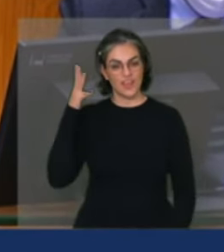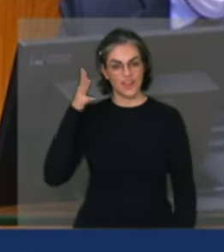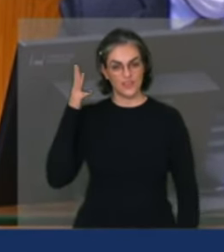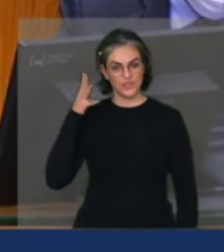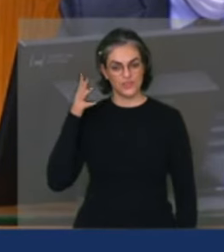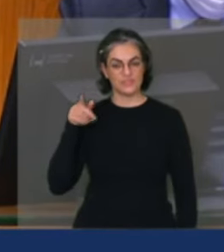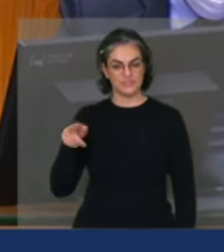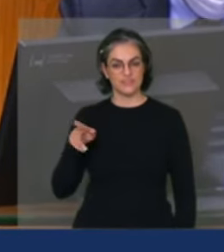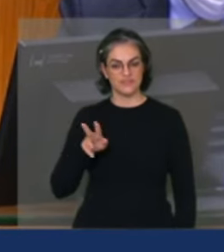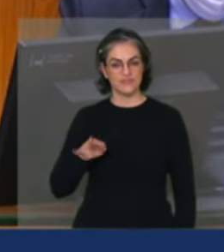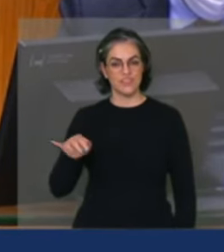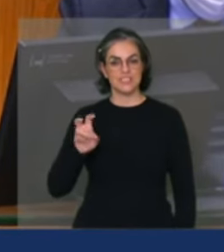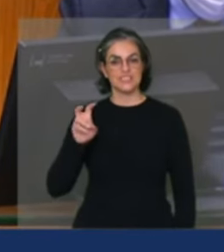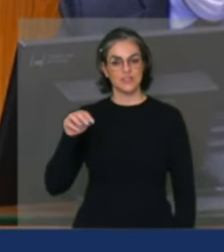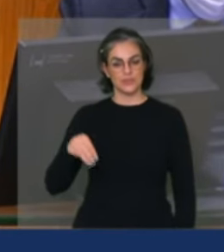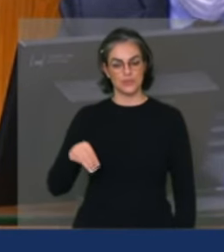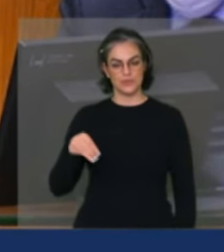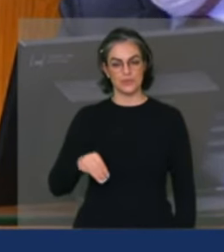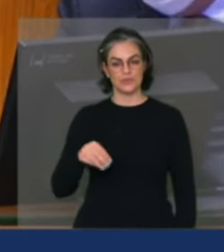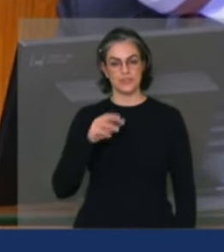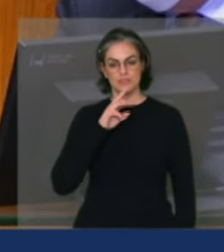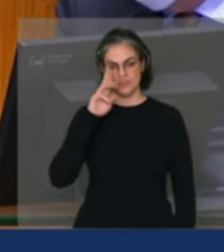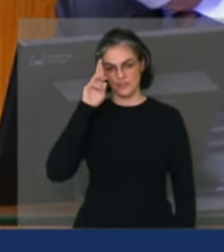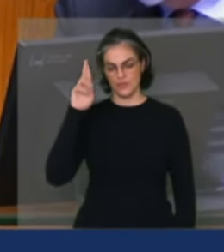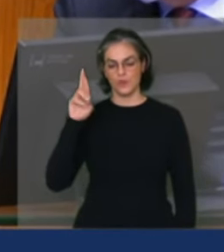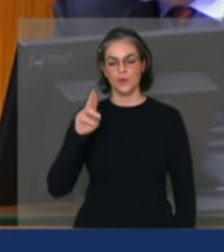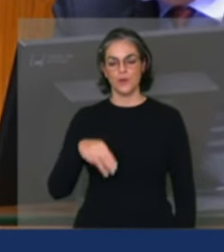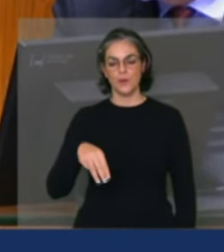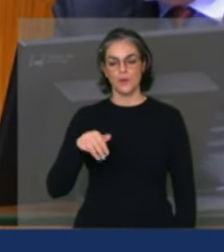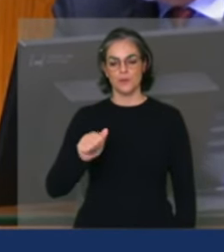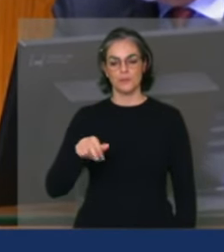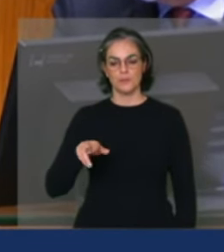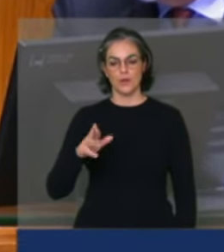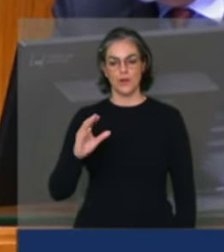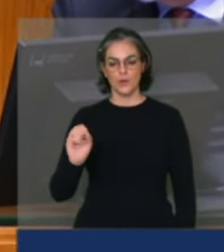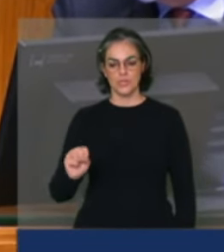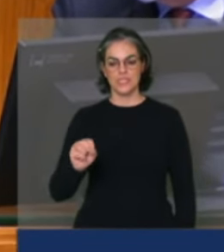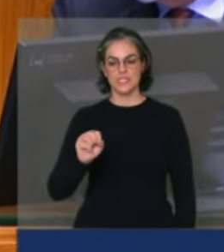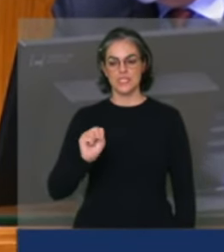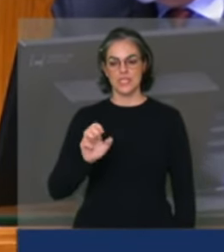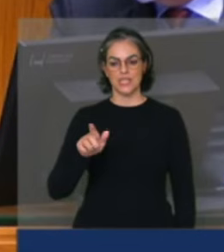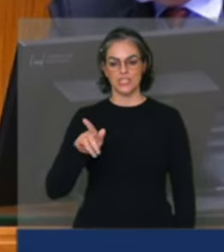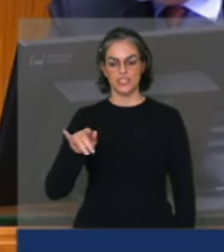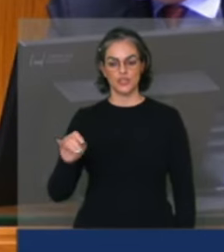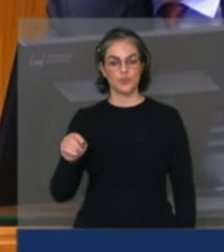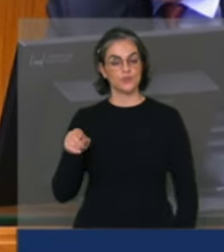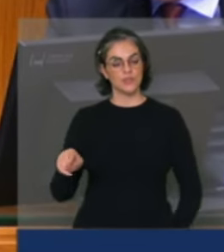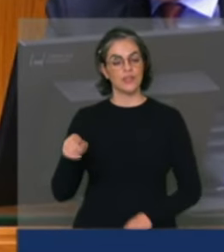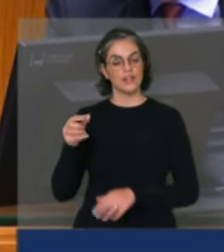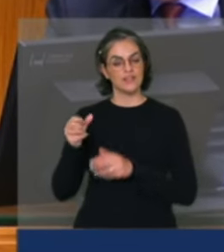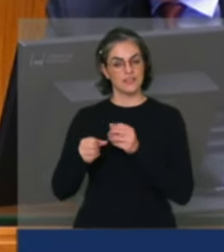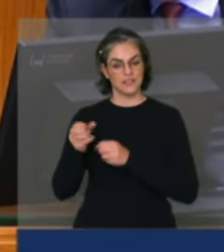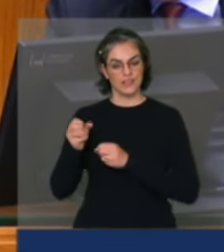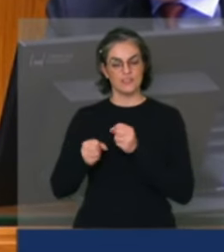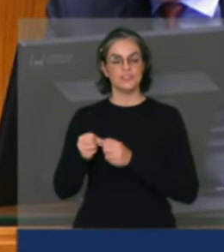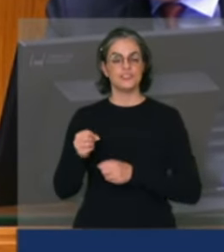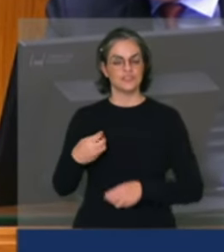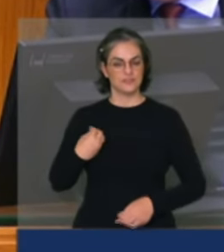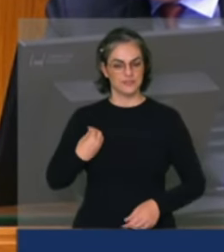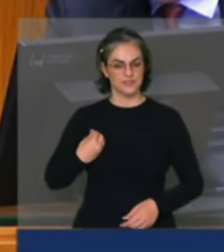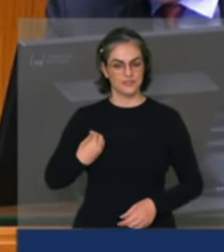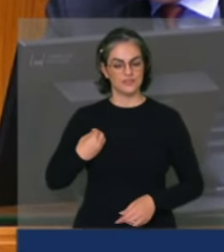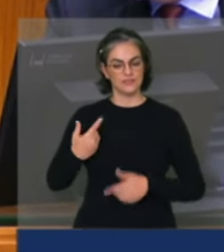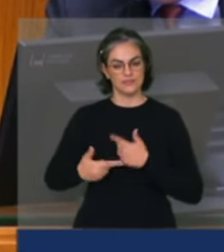minutos, o senhor Marcos Sérgio, ele que é produtor de leite, presidente da